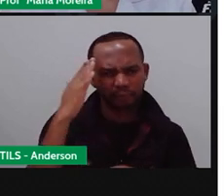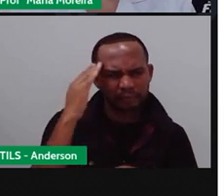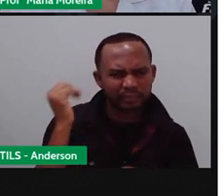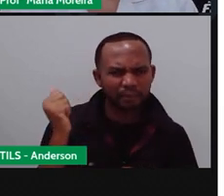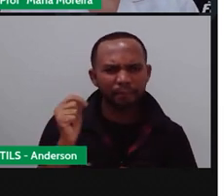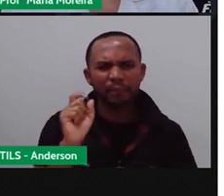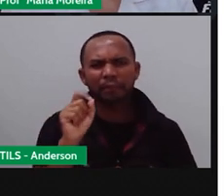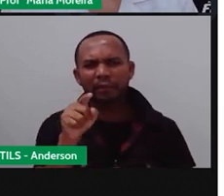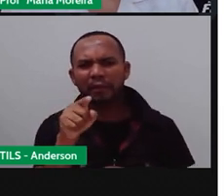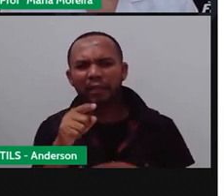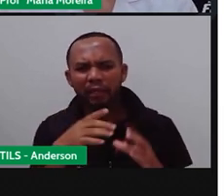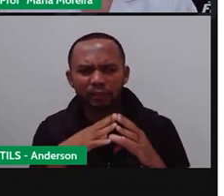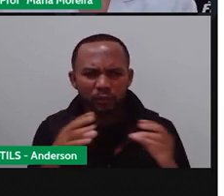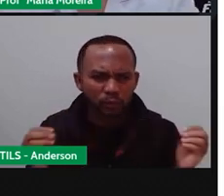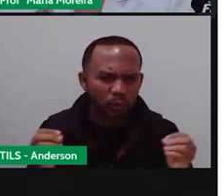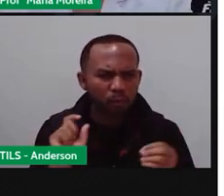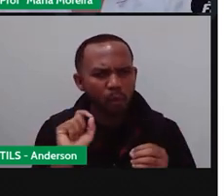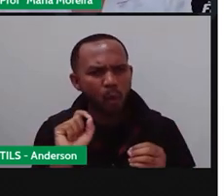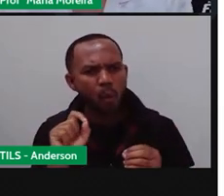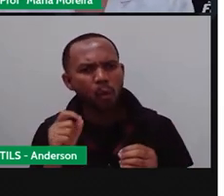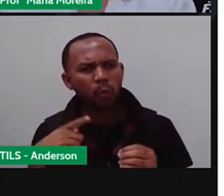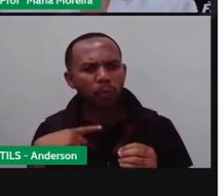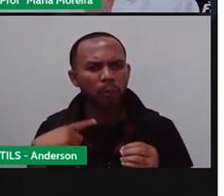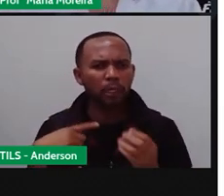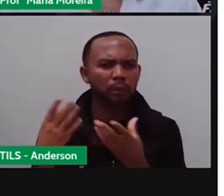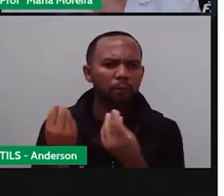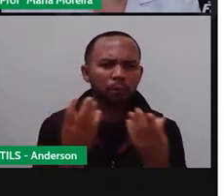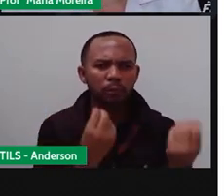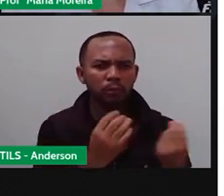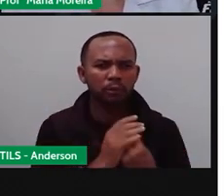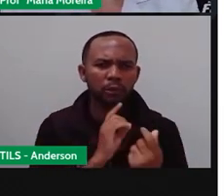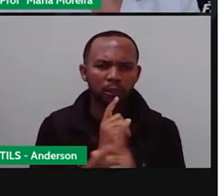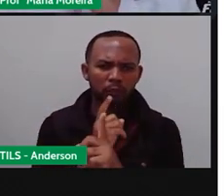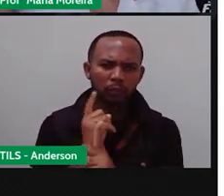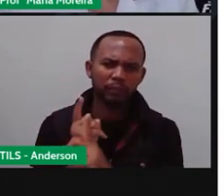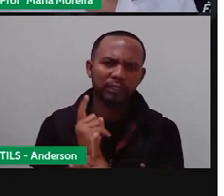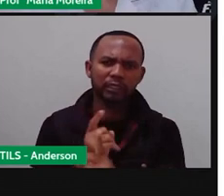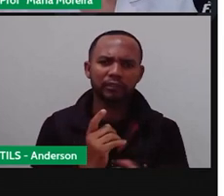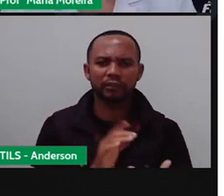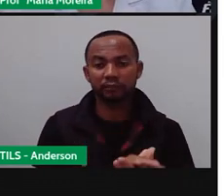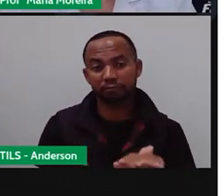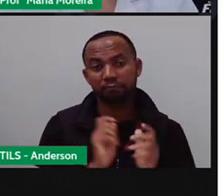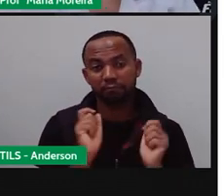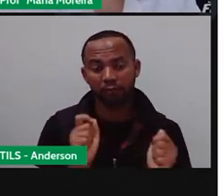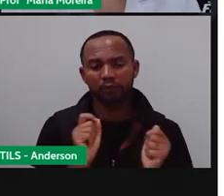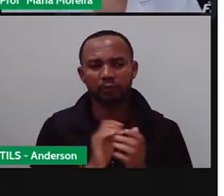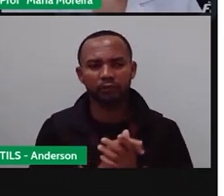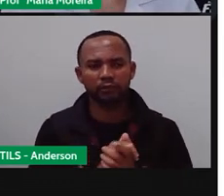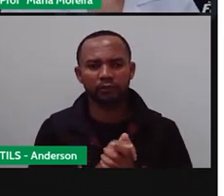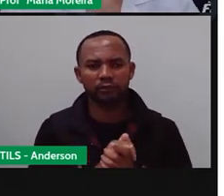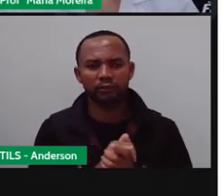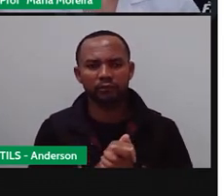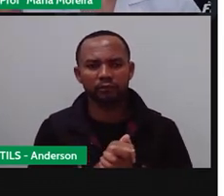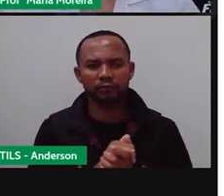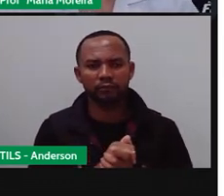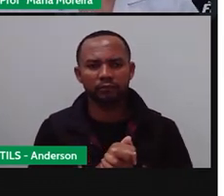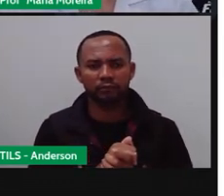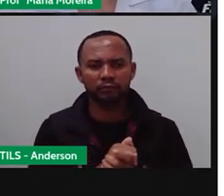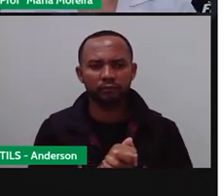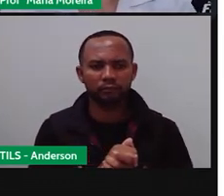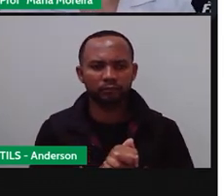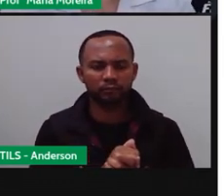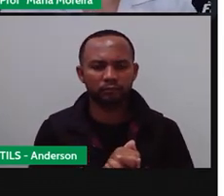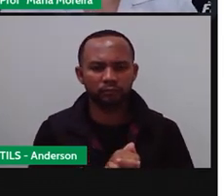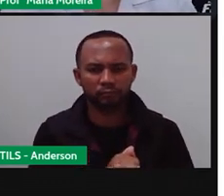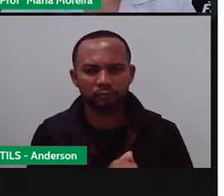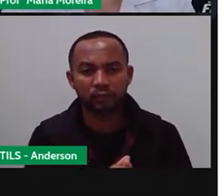entender se essa espécie, ela está em extinção, se ela é vulnerável, se ela é pouco